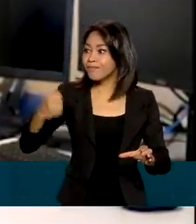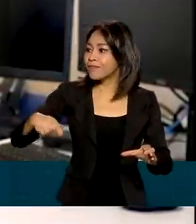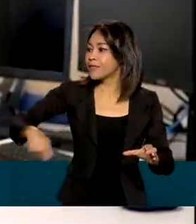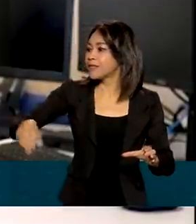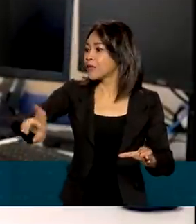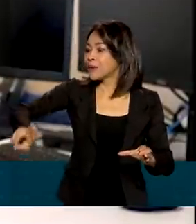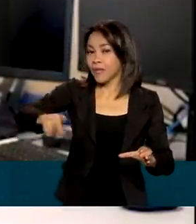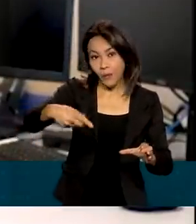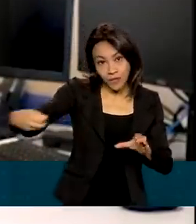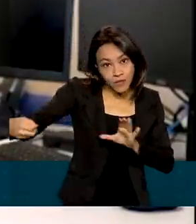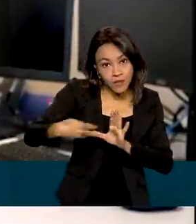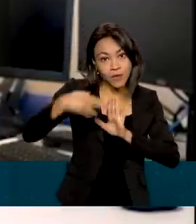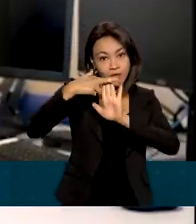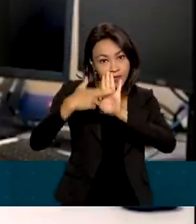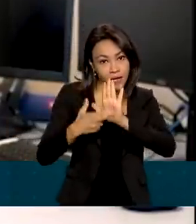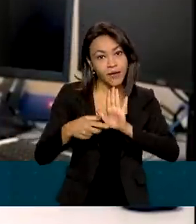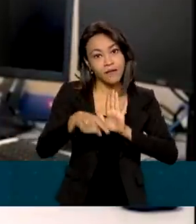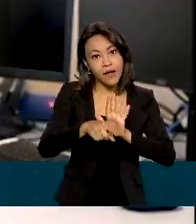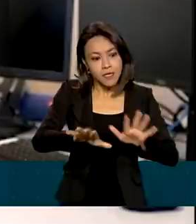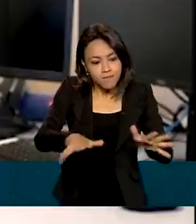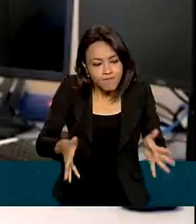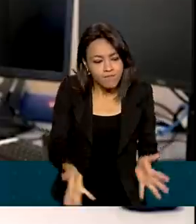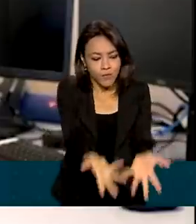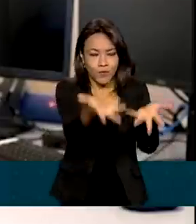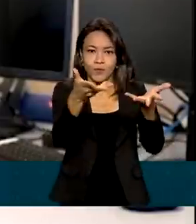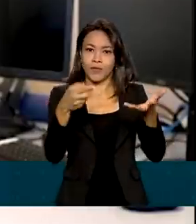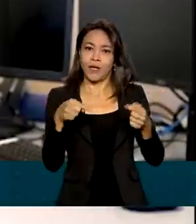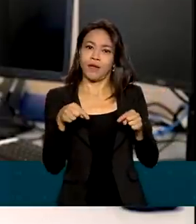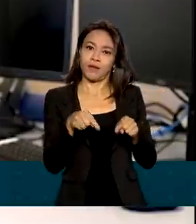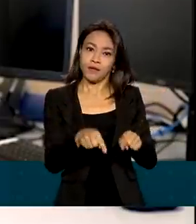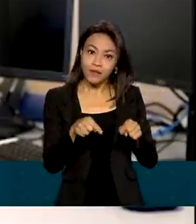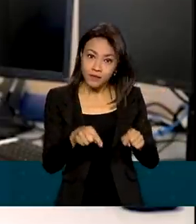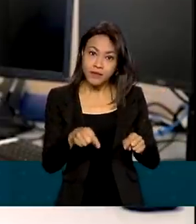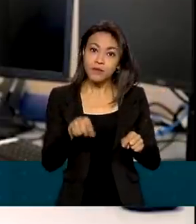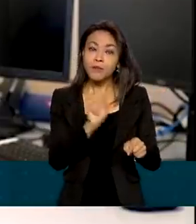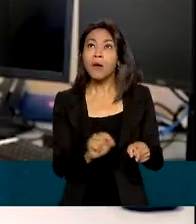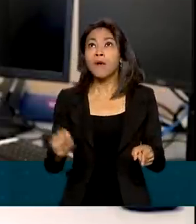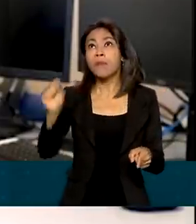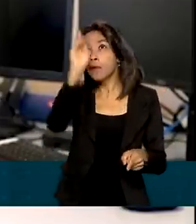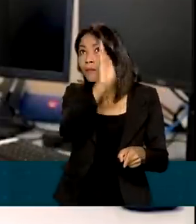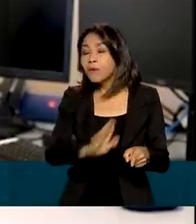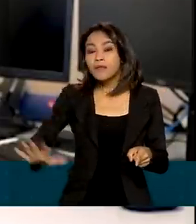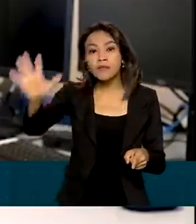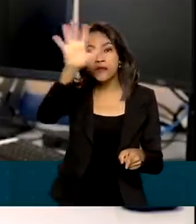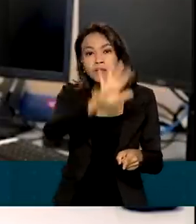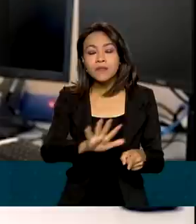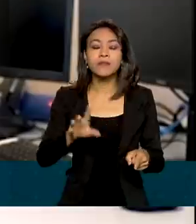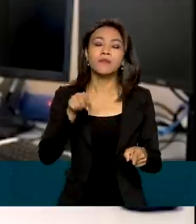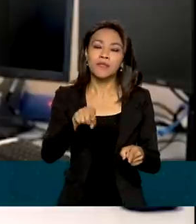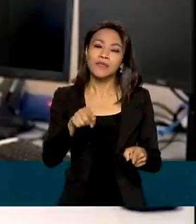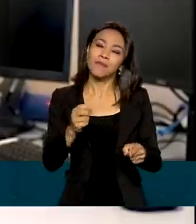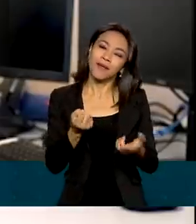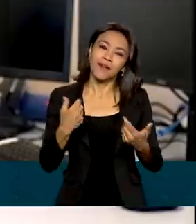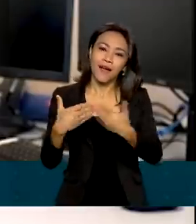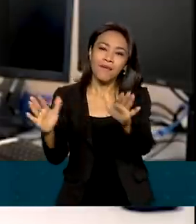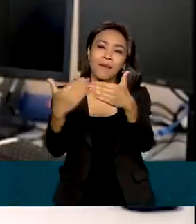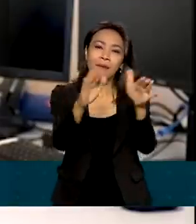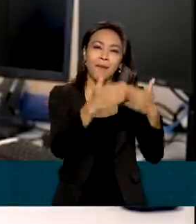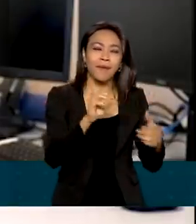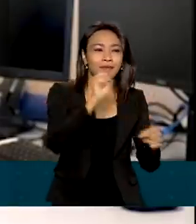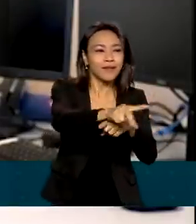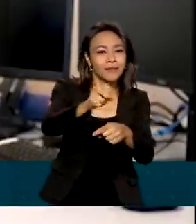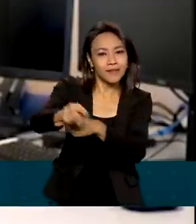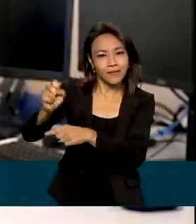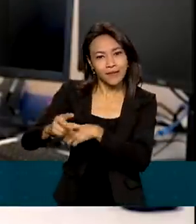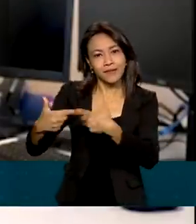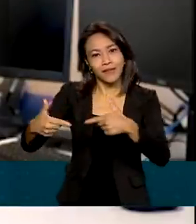nova regulamentação vem impulsionar, melhorar os índices do país e ao mesmo tempo gerar empregos verdes nessa